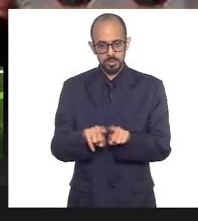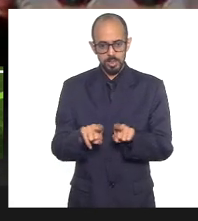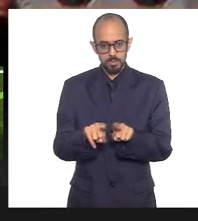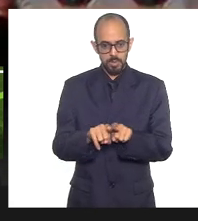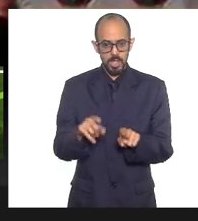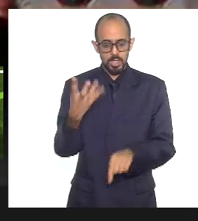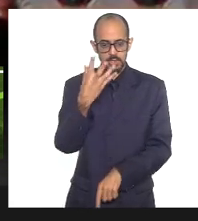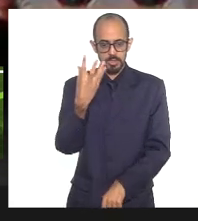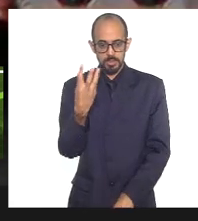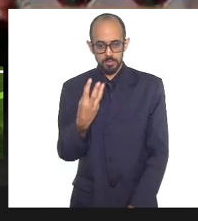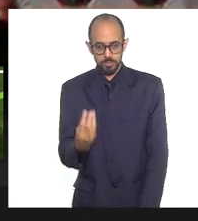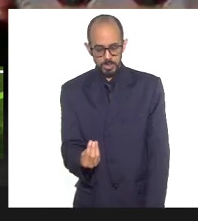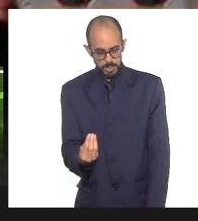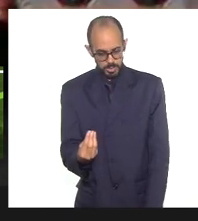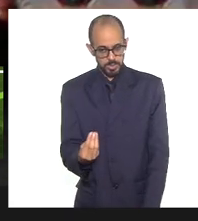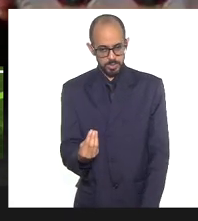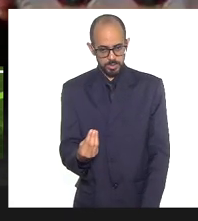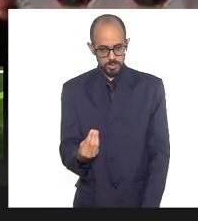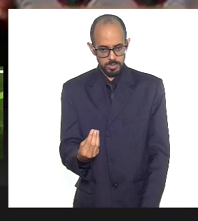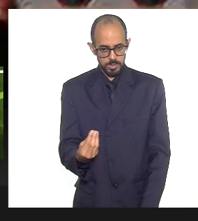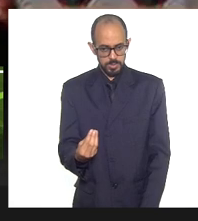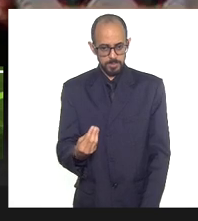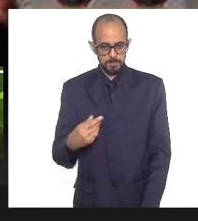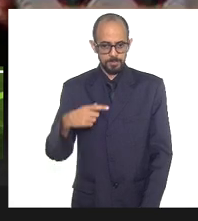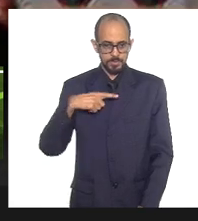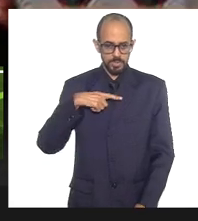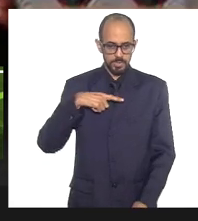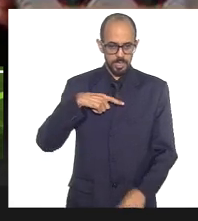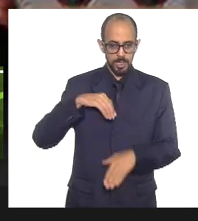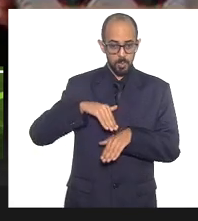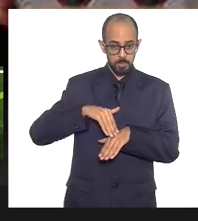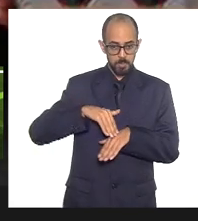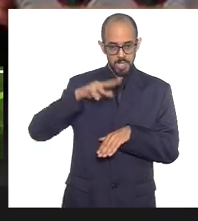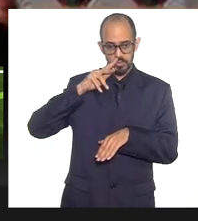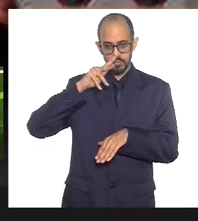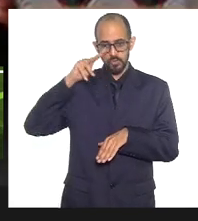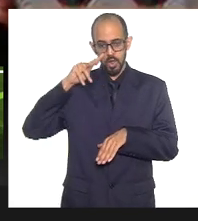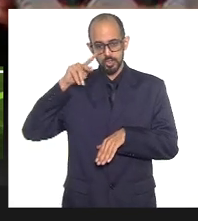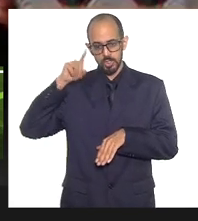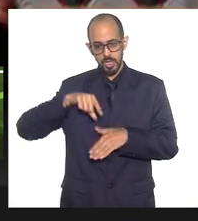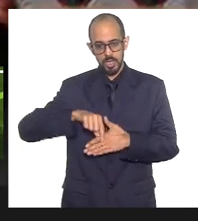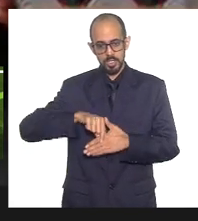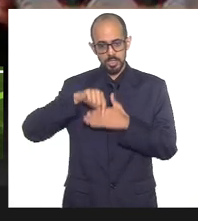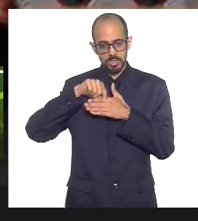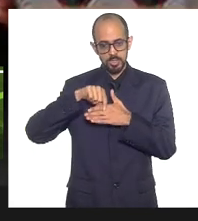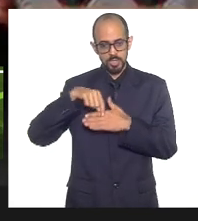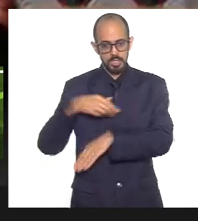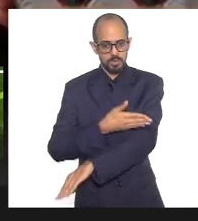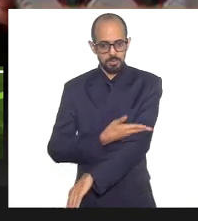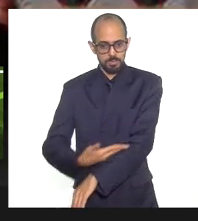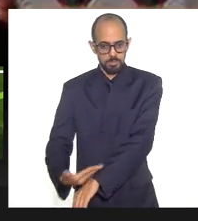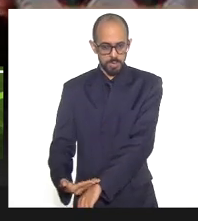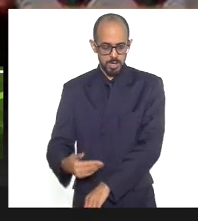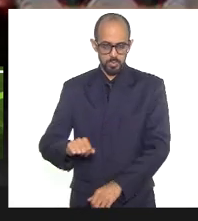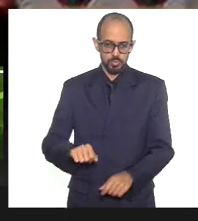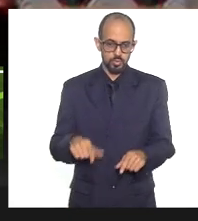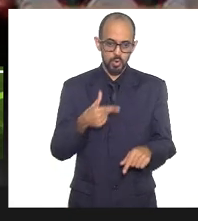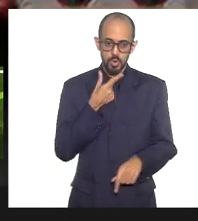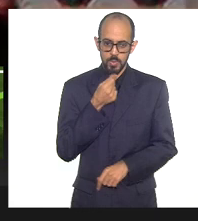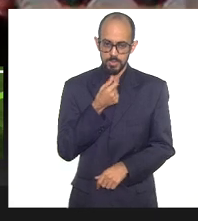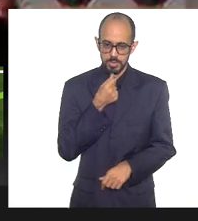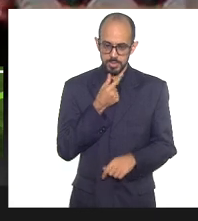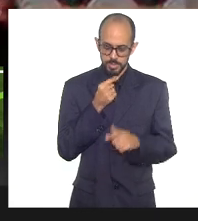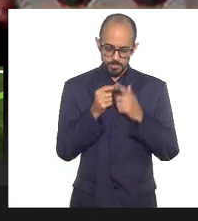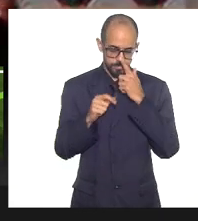ou espiritualistas que aparecem com mais proeminência, são sempre os líderes brancos e homens,